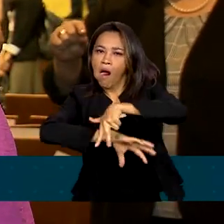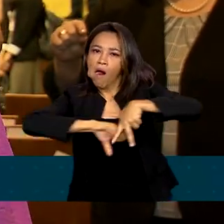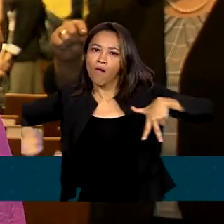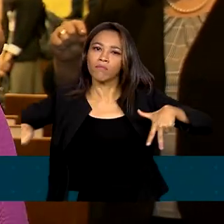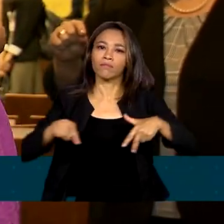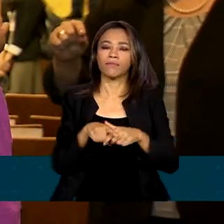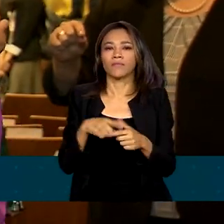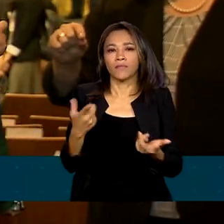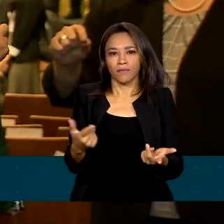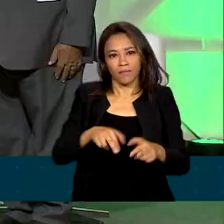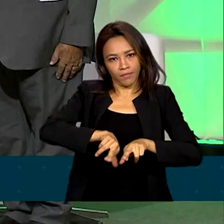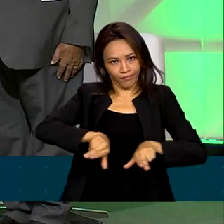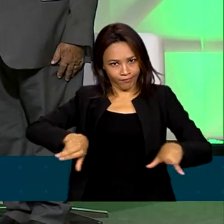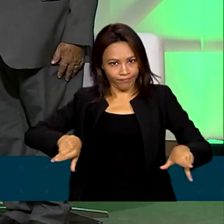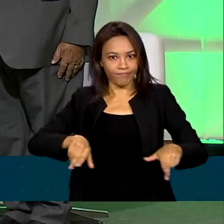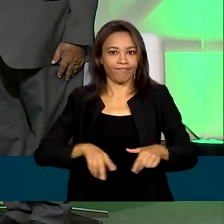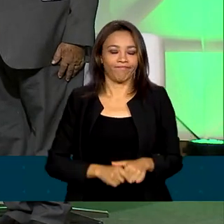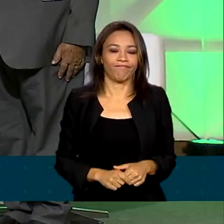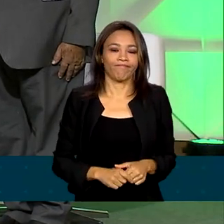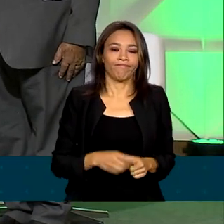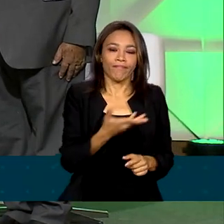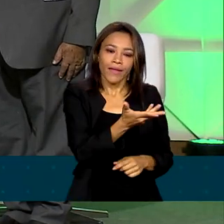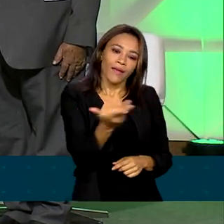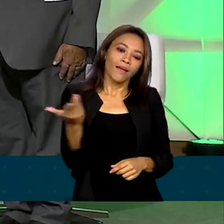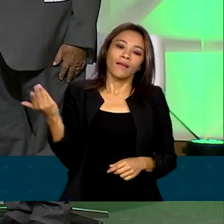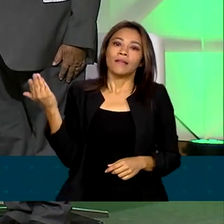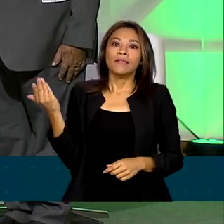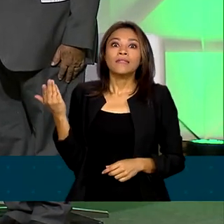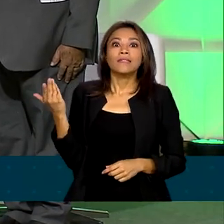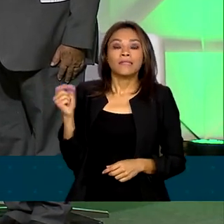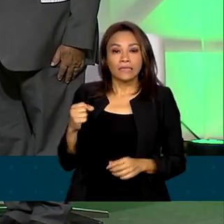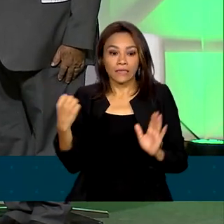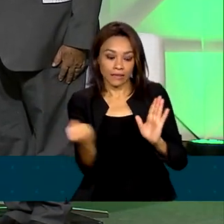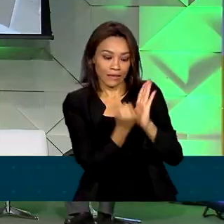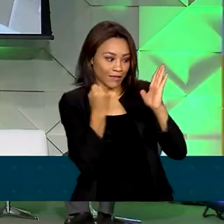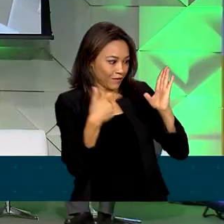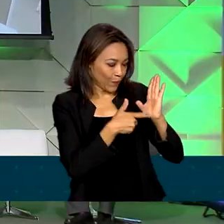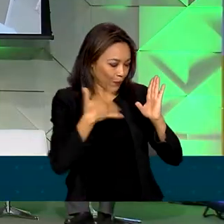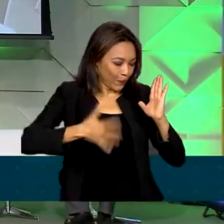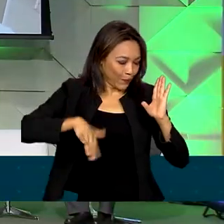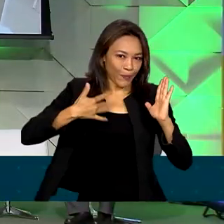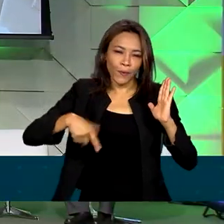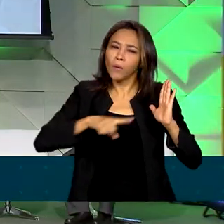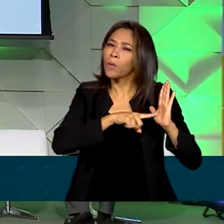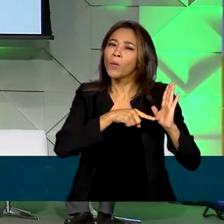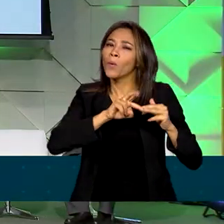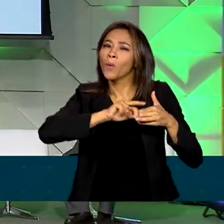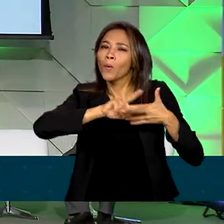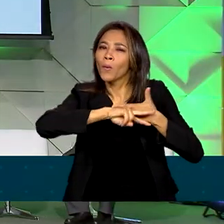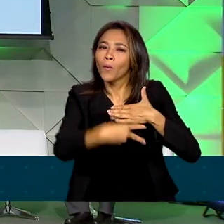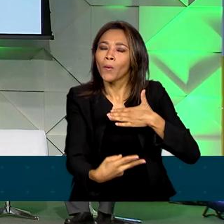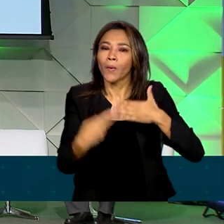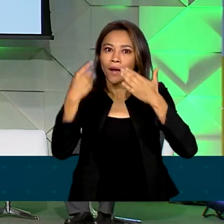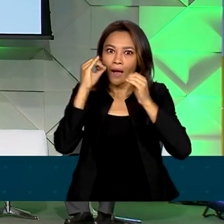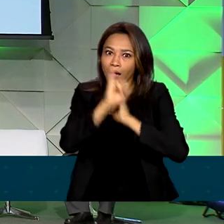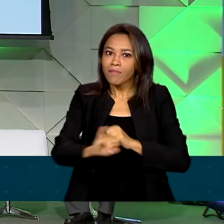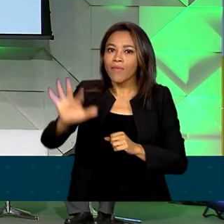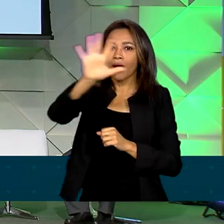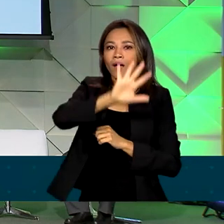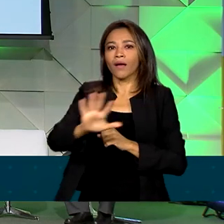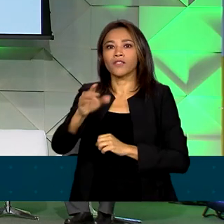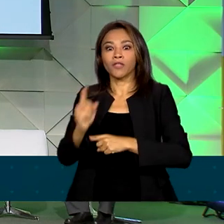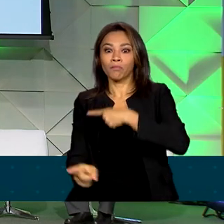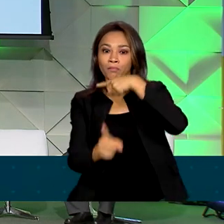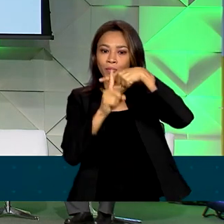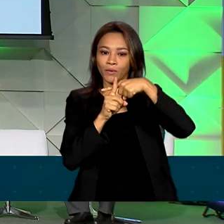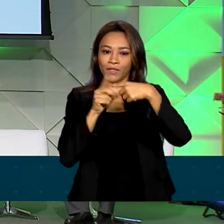suborno e corrupção. Entre os benefícios da certificação estão a imagem positiva da empresa com o